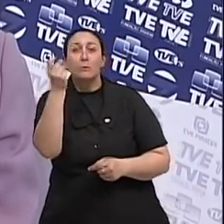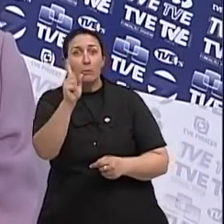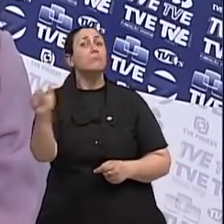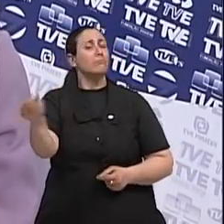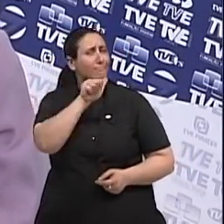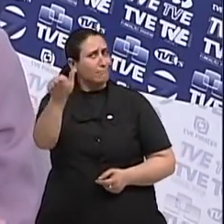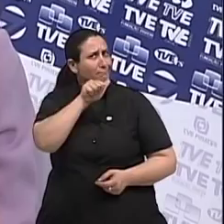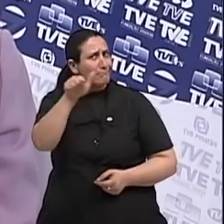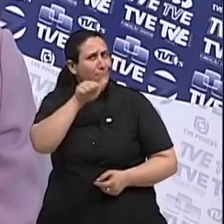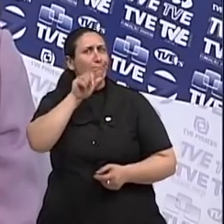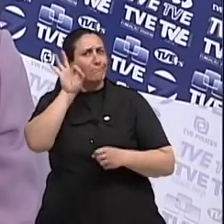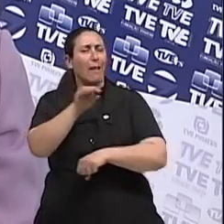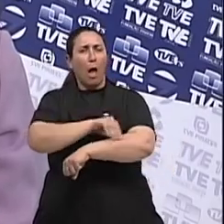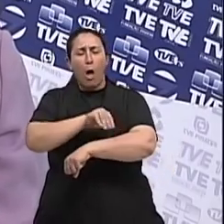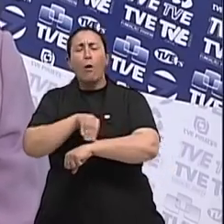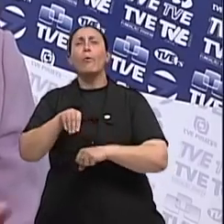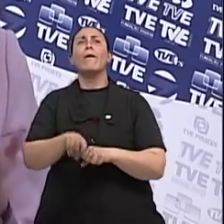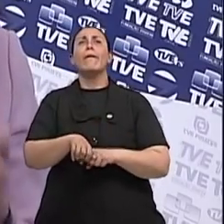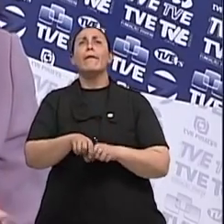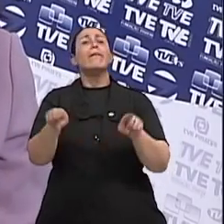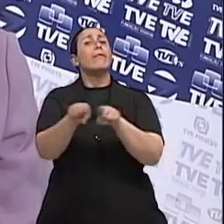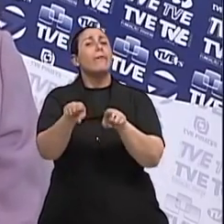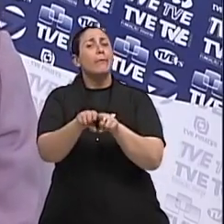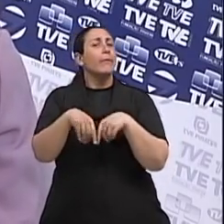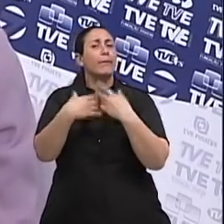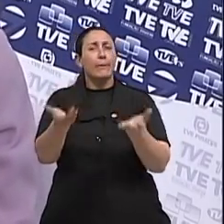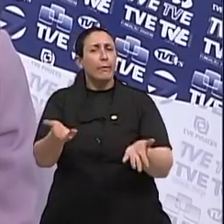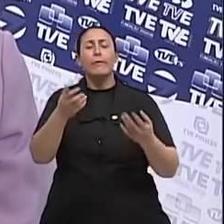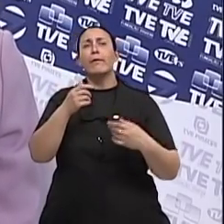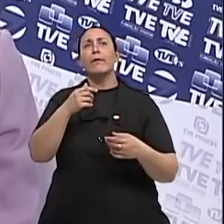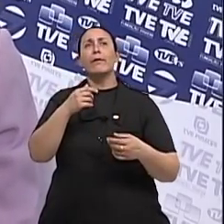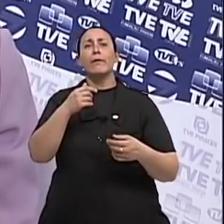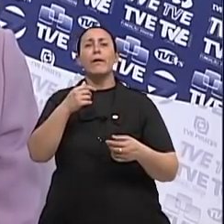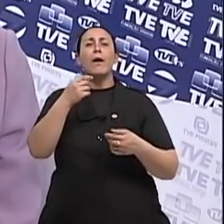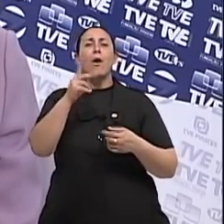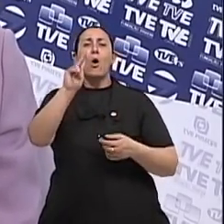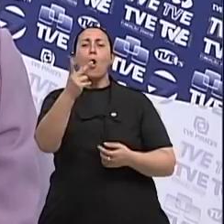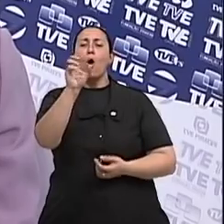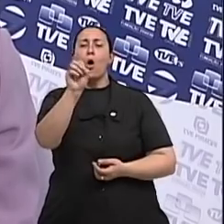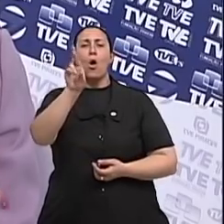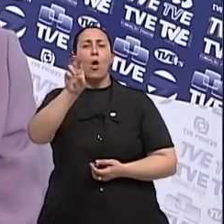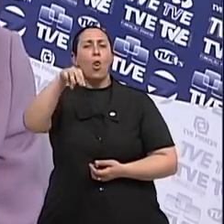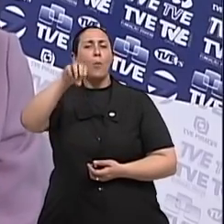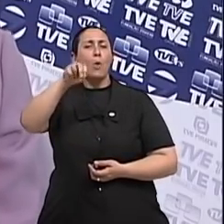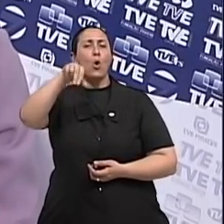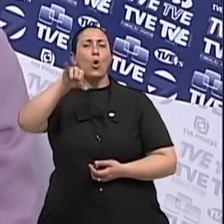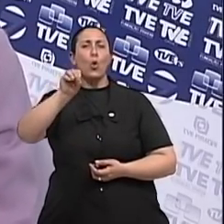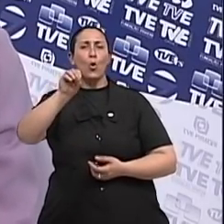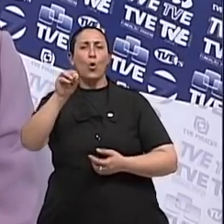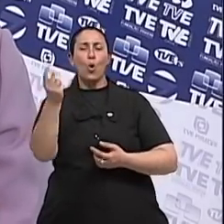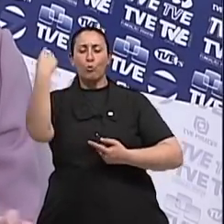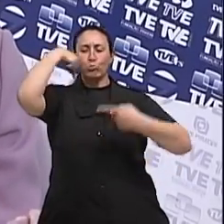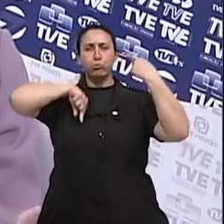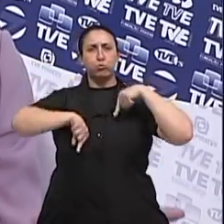Não, é abuso de álcool. Abuso de reposição hormonal, que o hormônio alimenta a célula